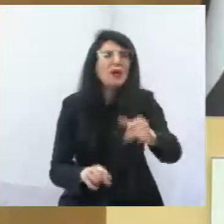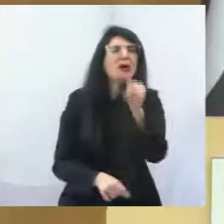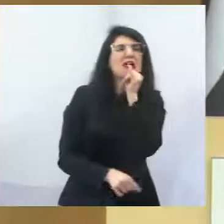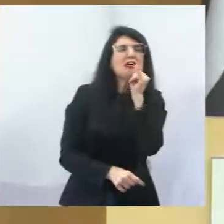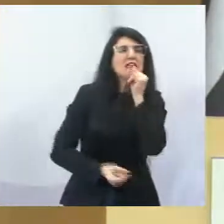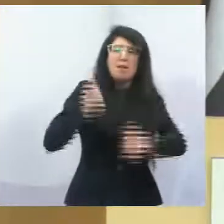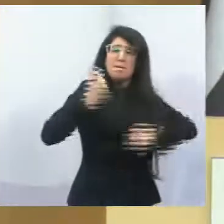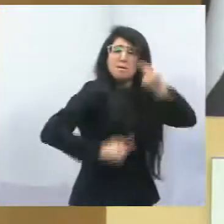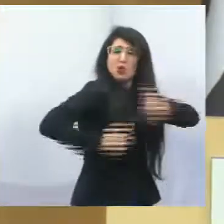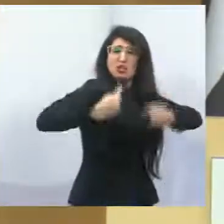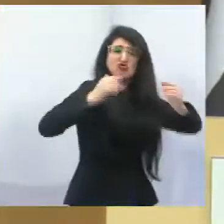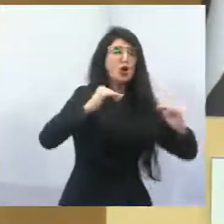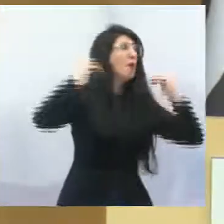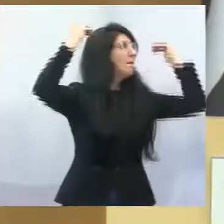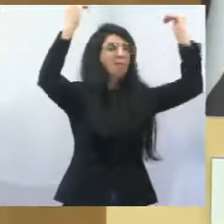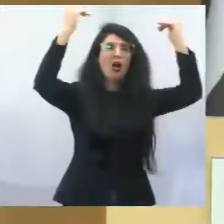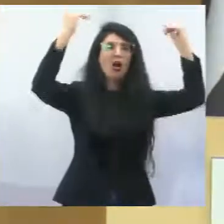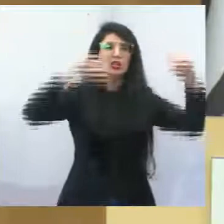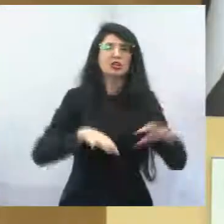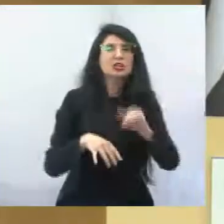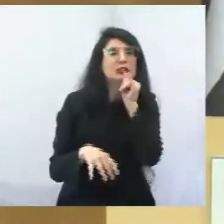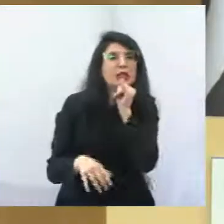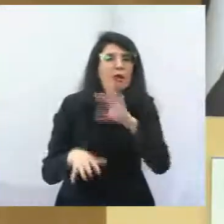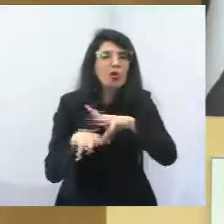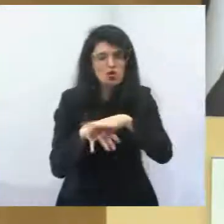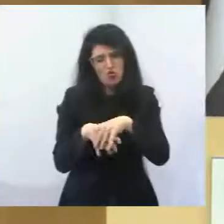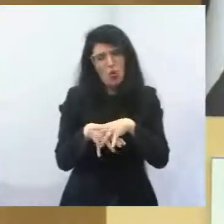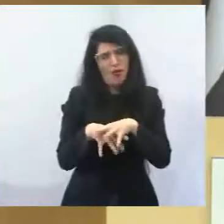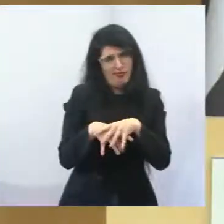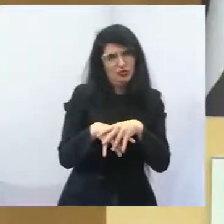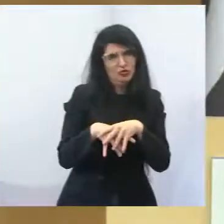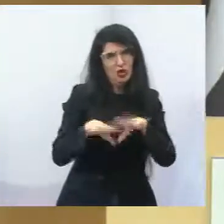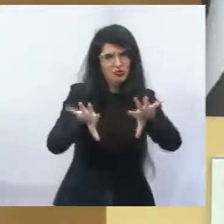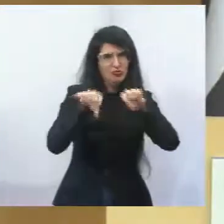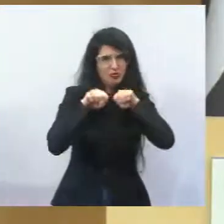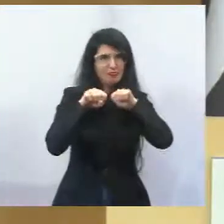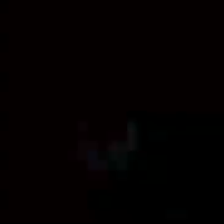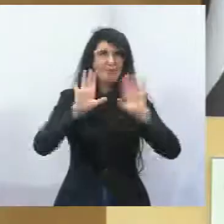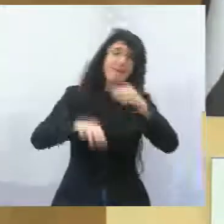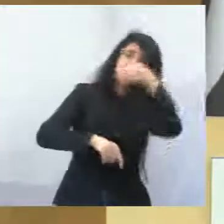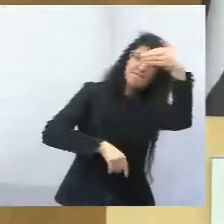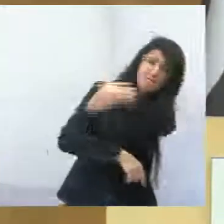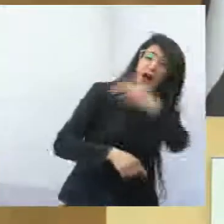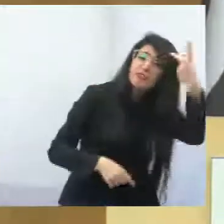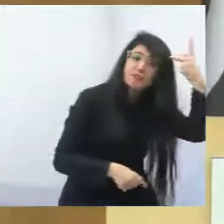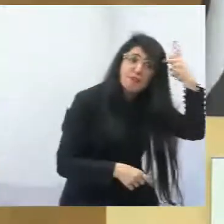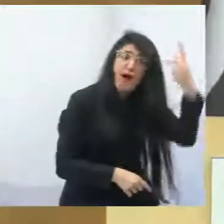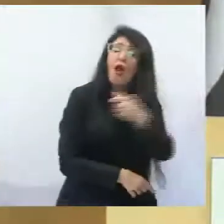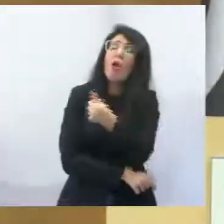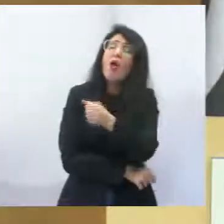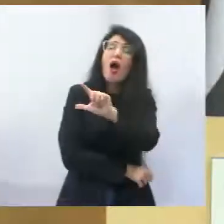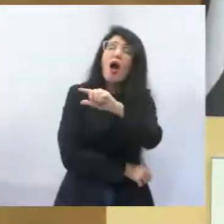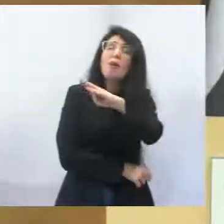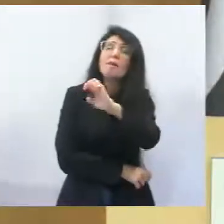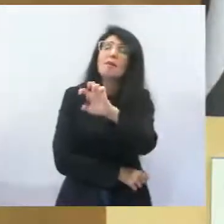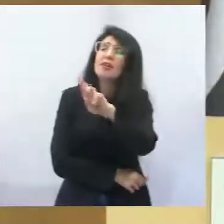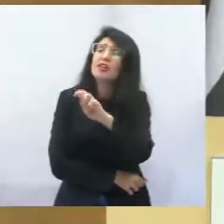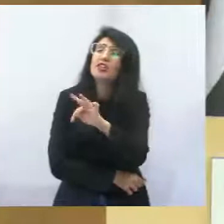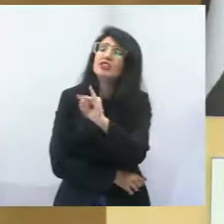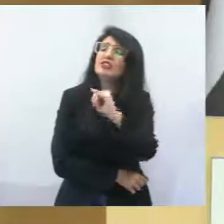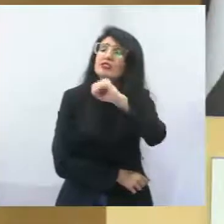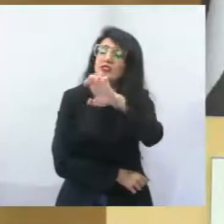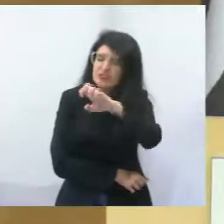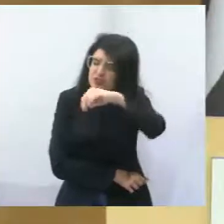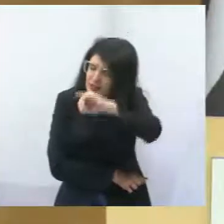alto, de escalão alto, ficam doentes, eles vão ser atendidos lá no Albert Einstein, vão ser atendidos em hospitais de